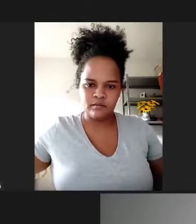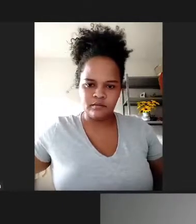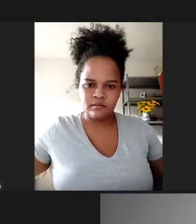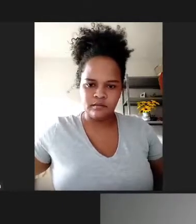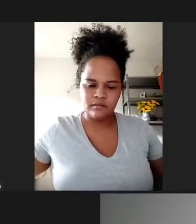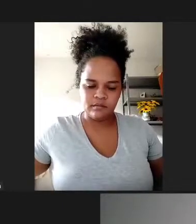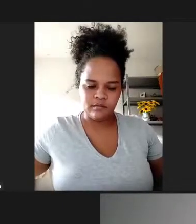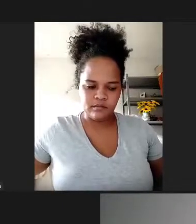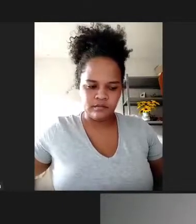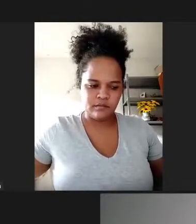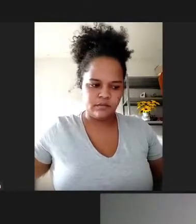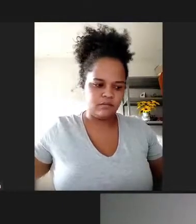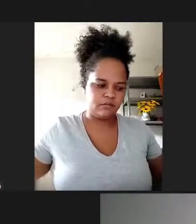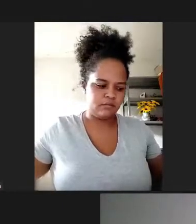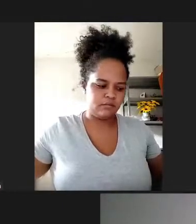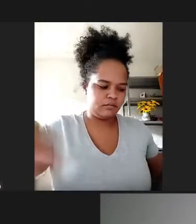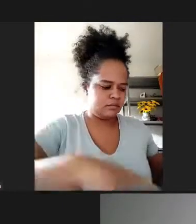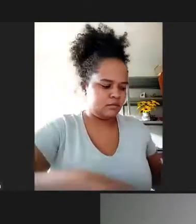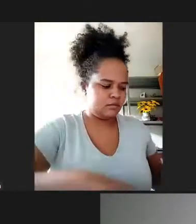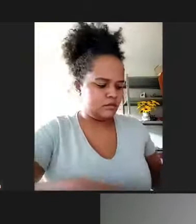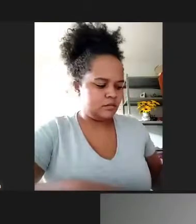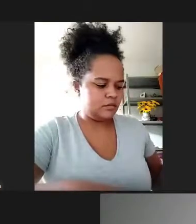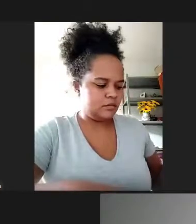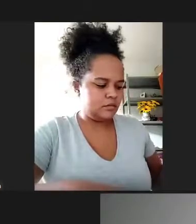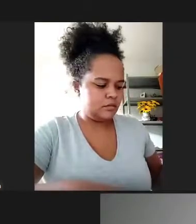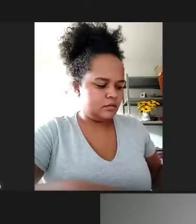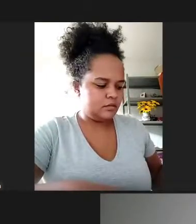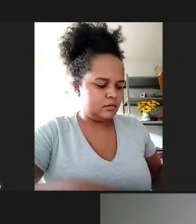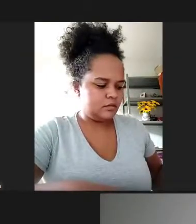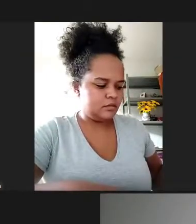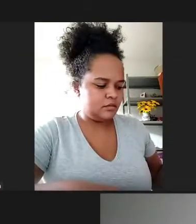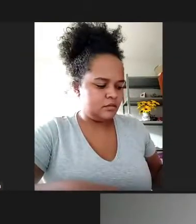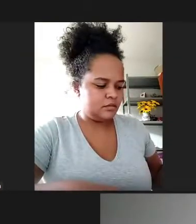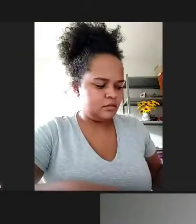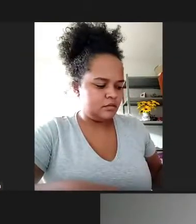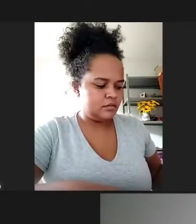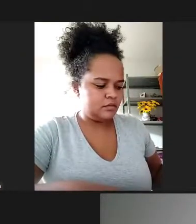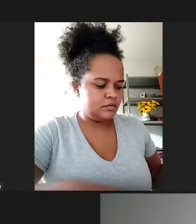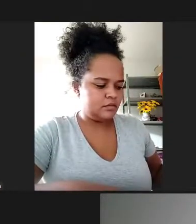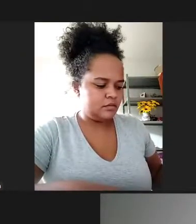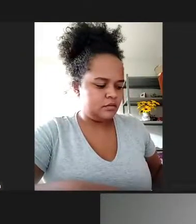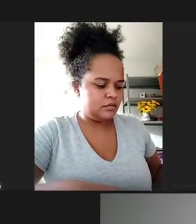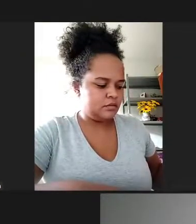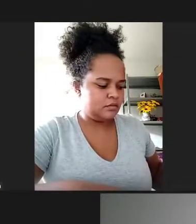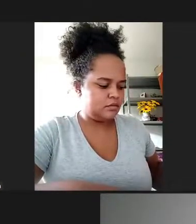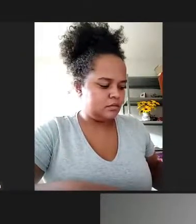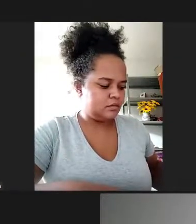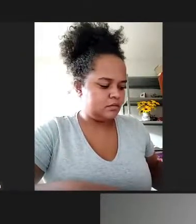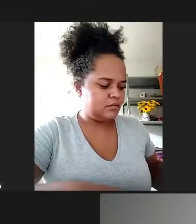o valor vereador-autor tá então nós temos um problema nas emendas 2000